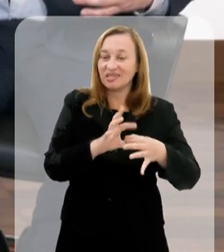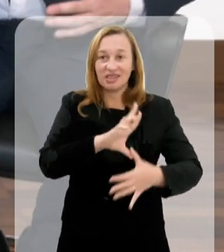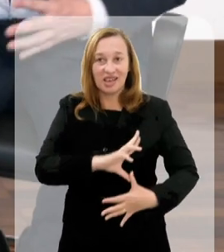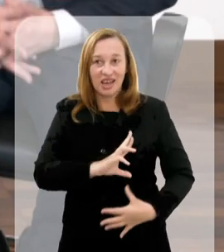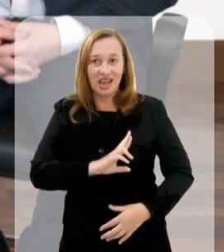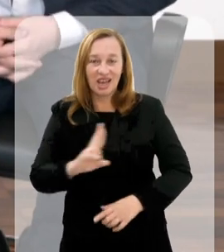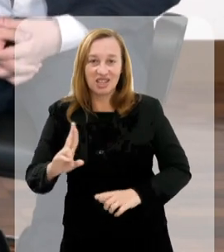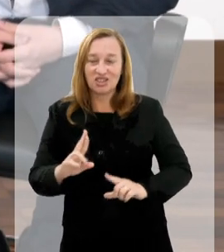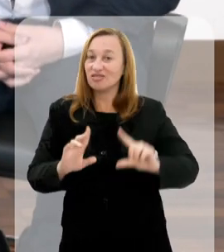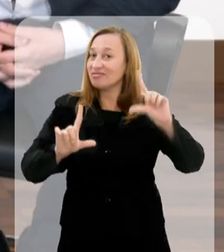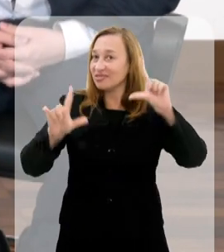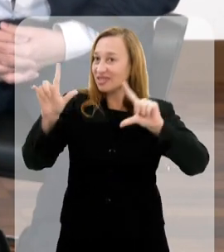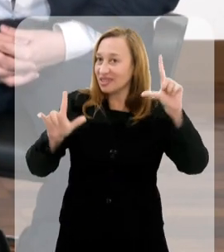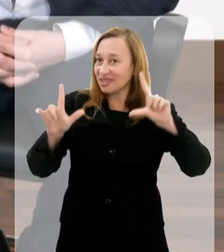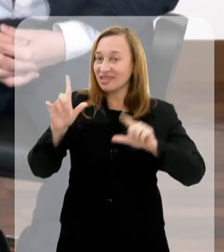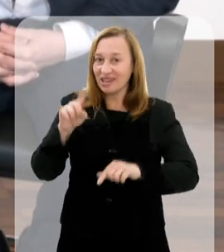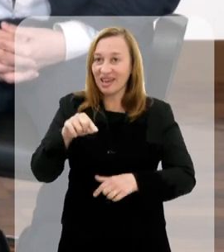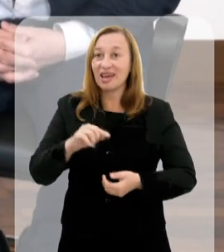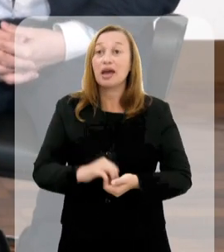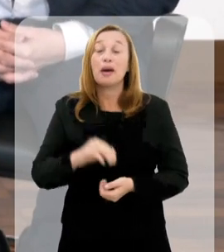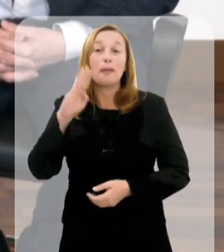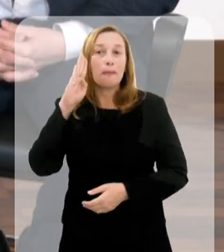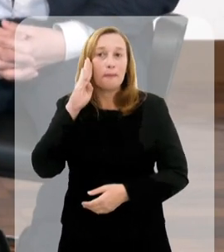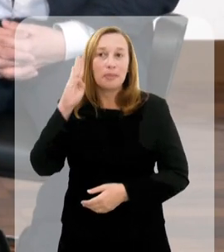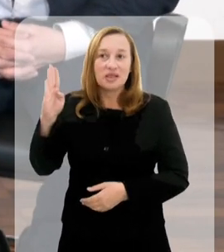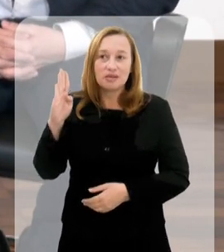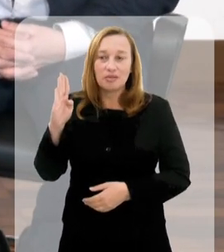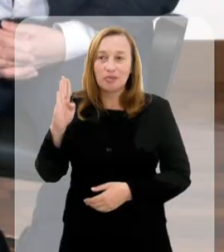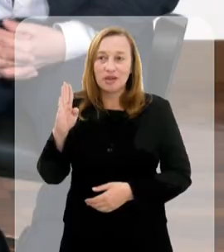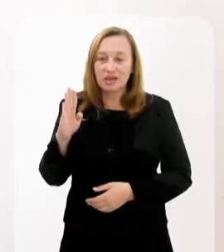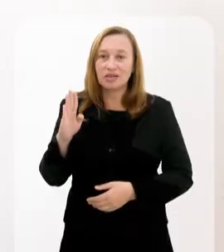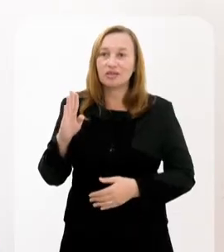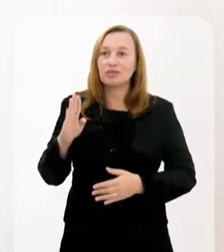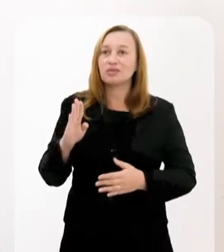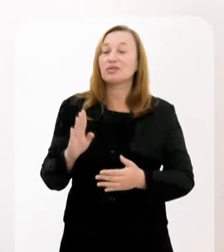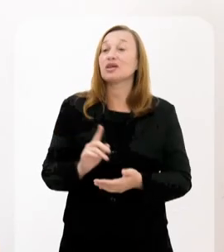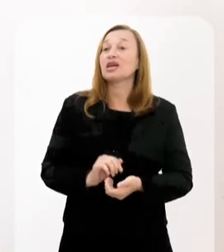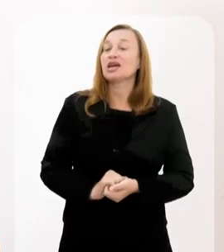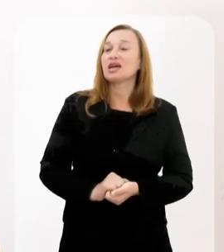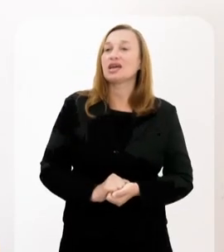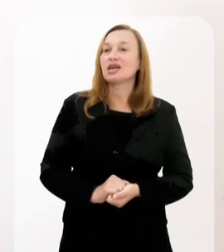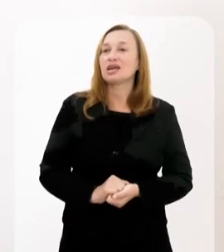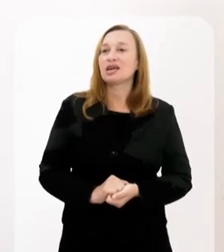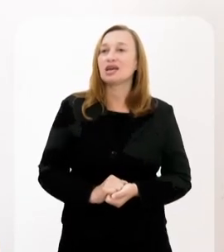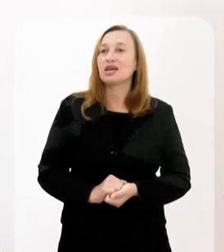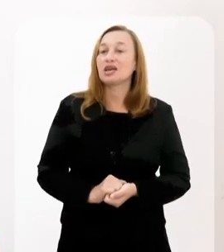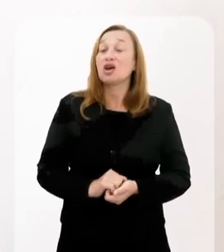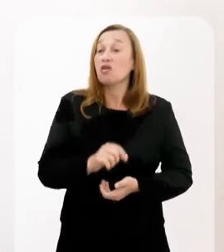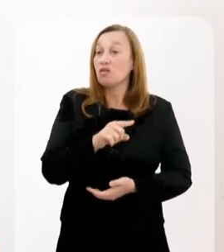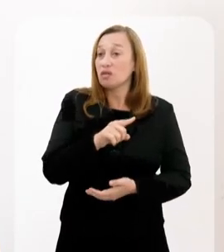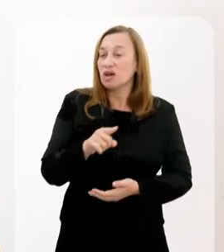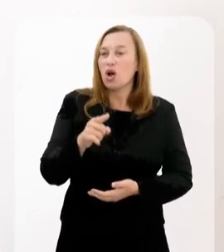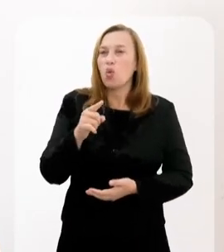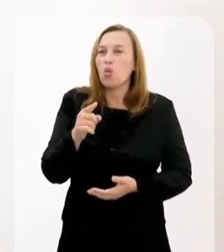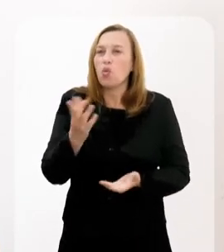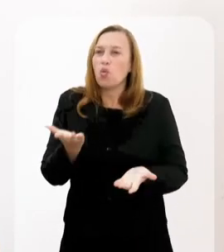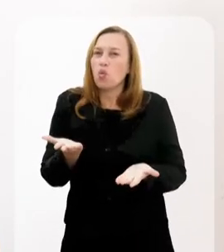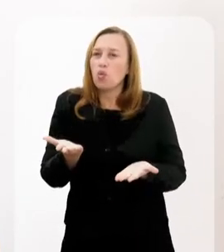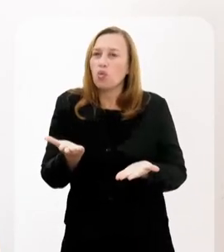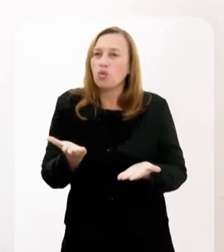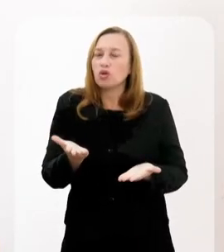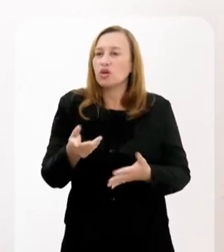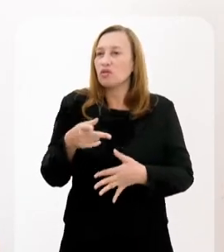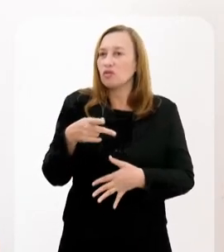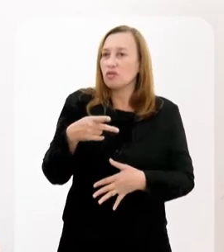Religare, né? No Religare. Principalmente o seu Religare. Gente, pra quem não sabe, aquele concurso